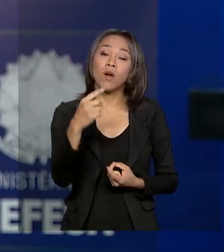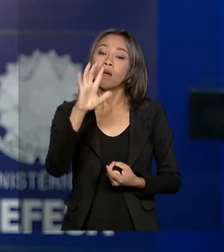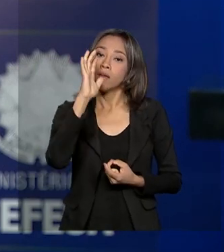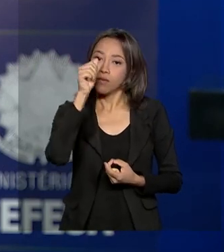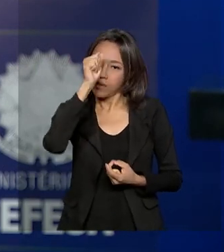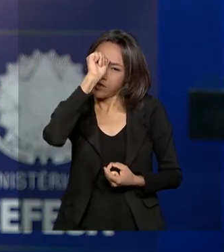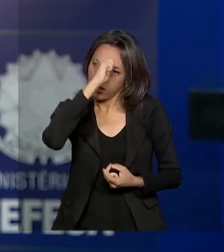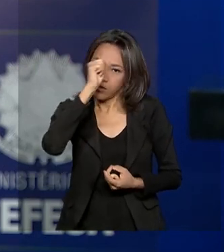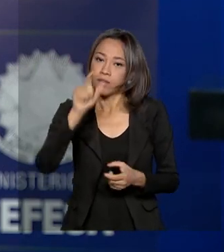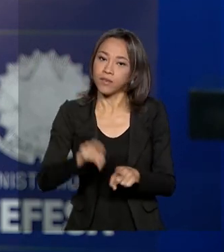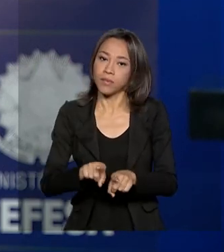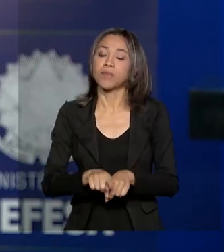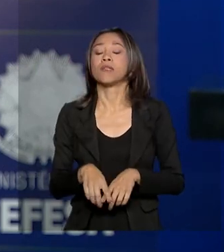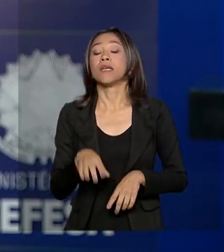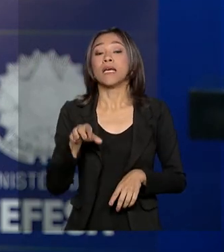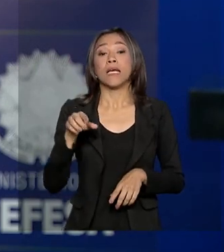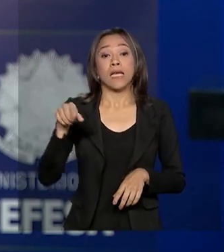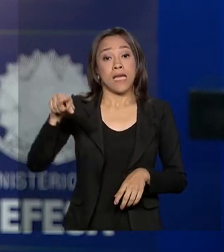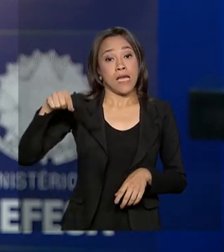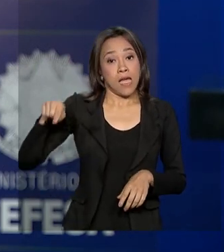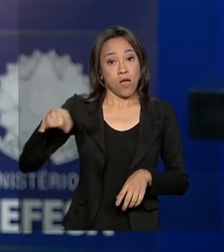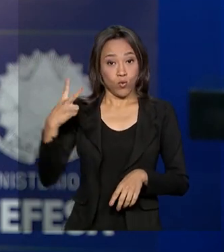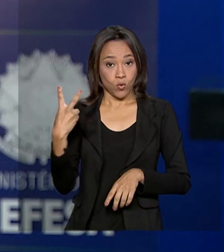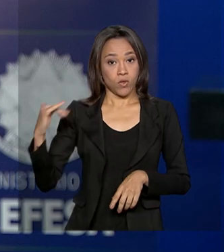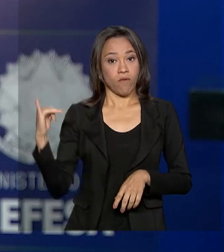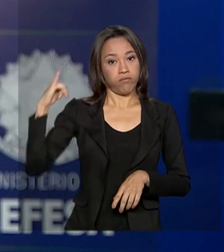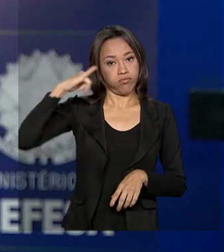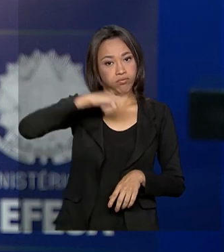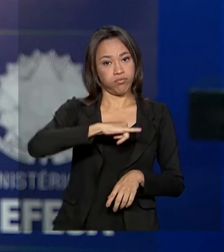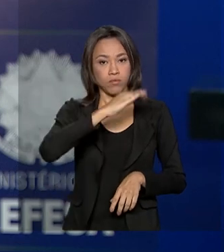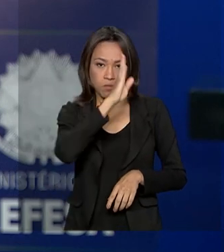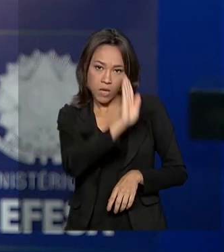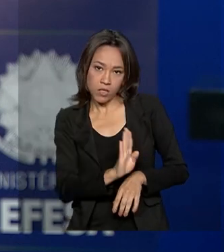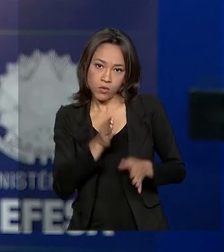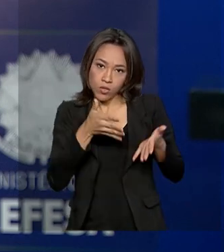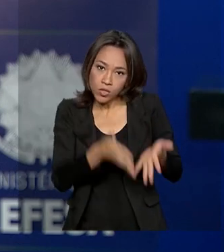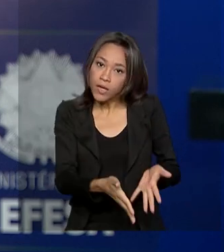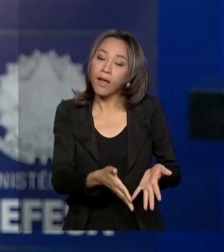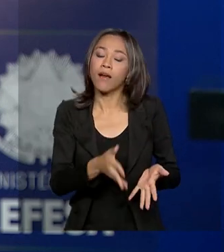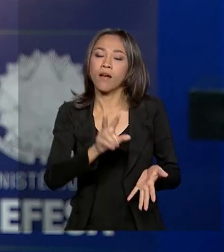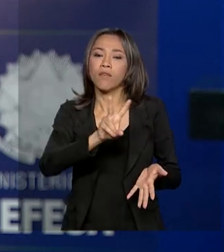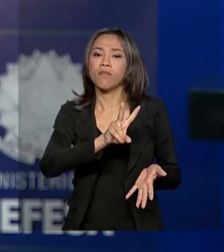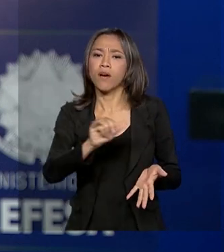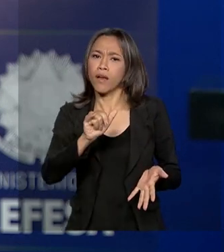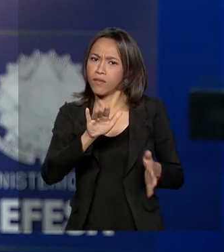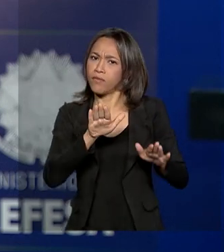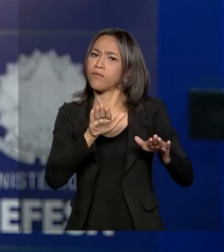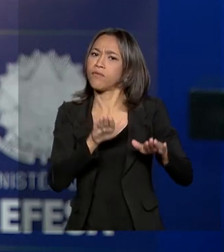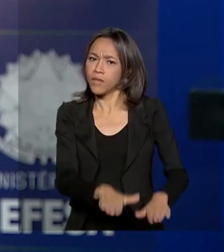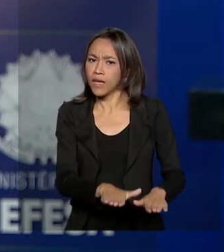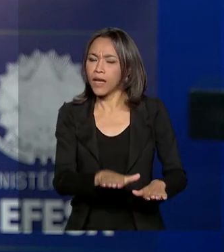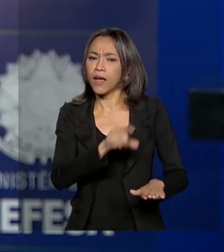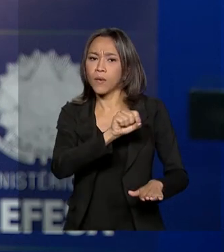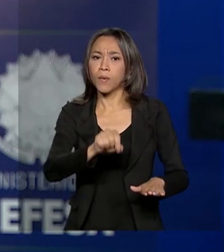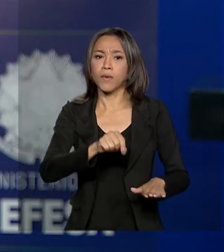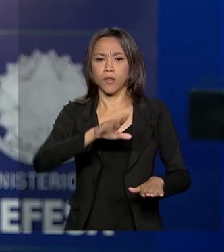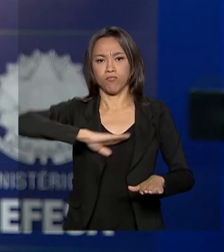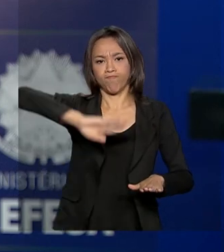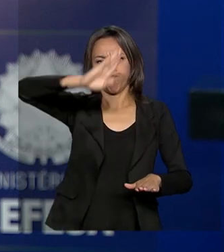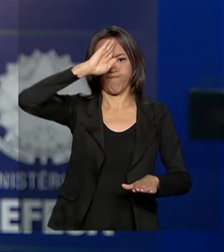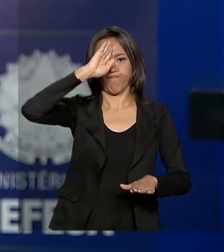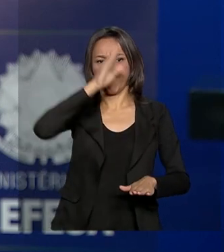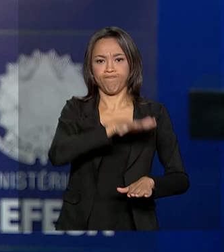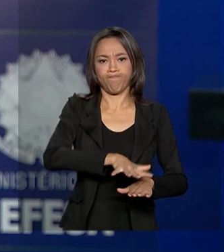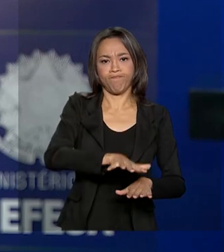chegar ao Brasil, esses aviões, quando chegarem aqui, os passageiros, eles vão ficar, como eu já disse, na base aérea de Anápolis